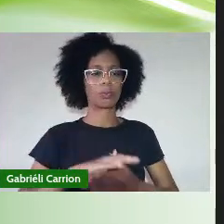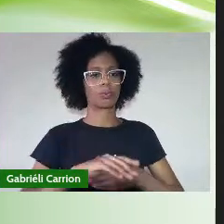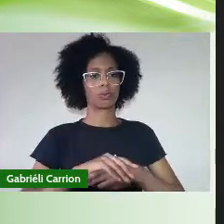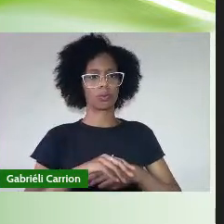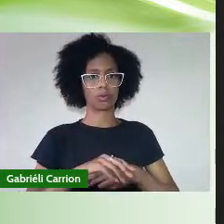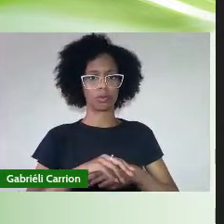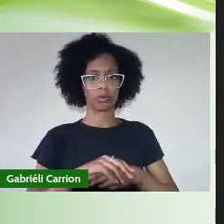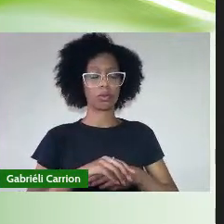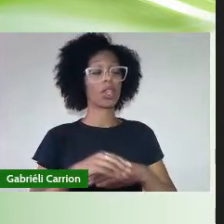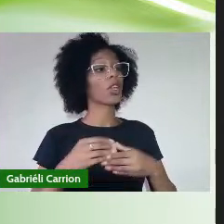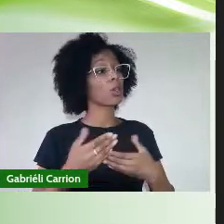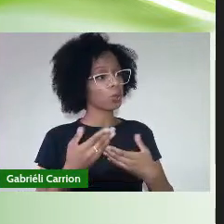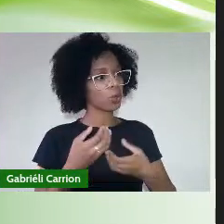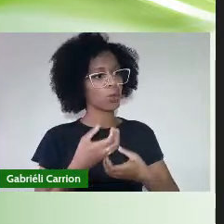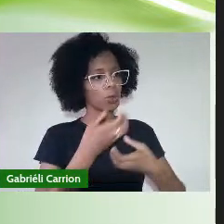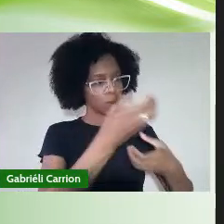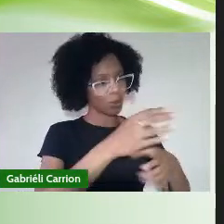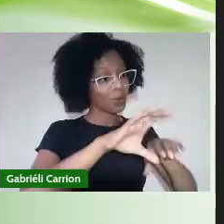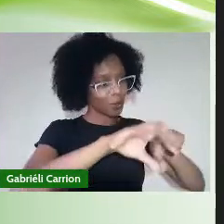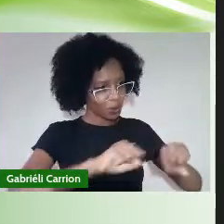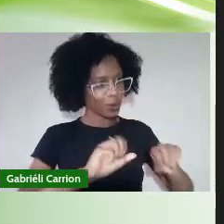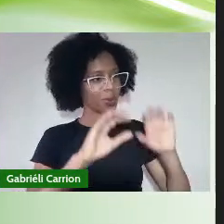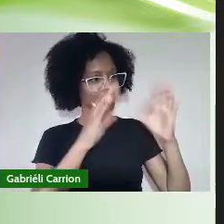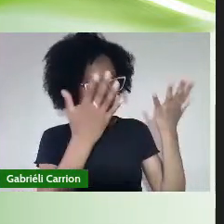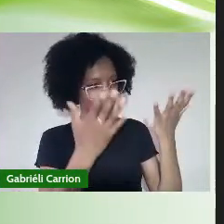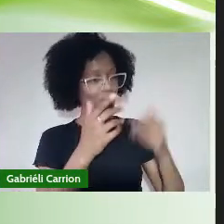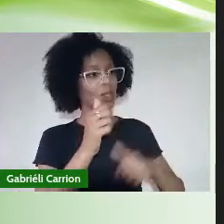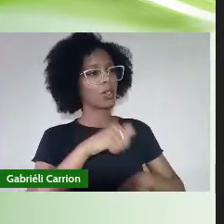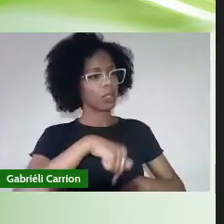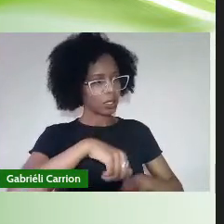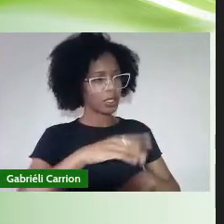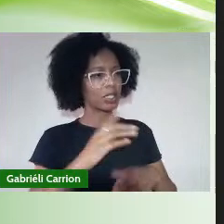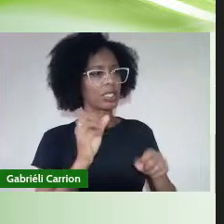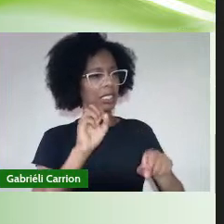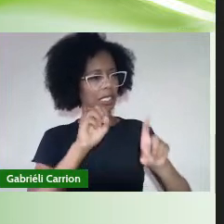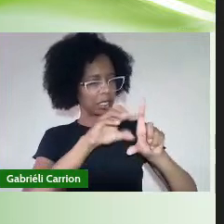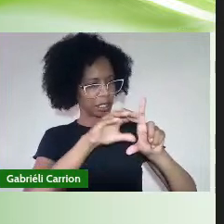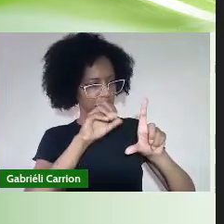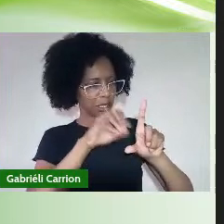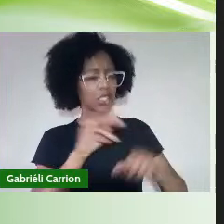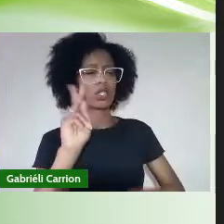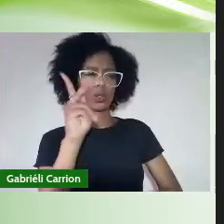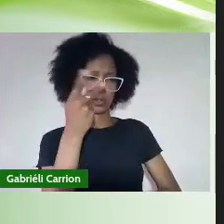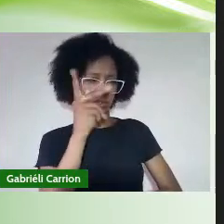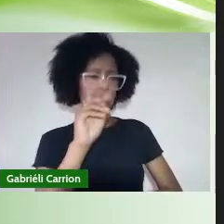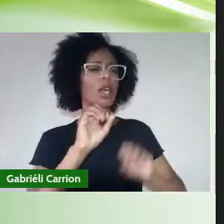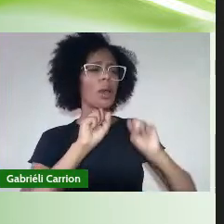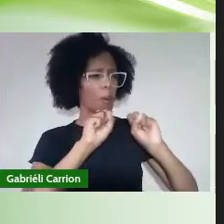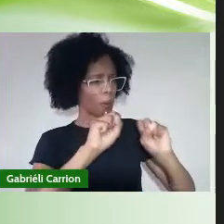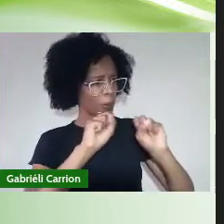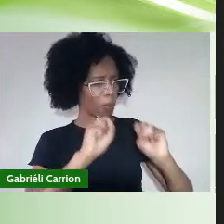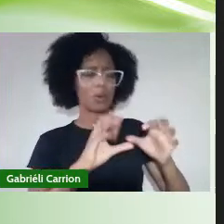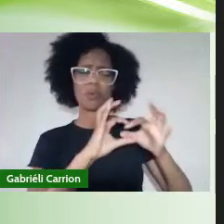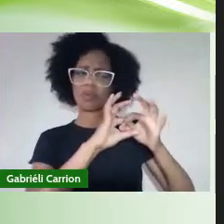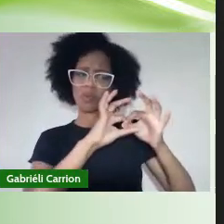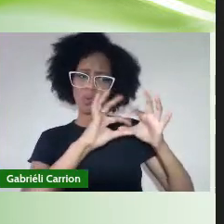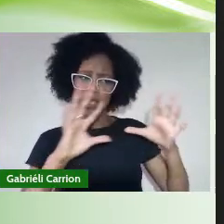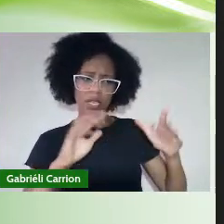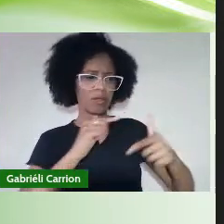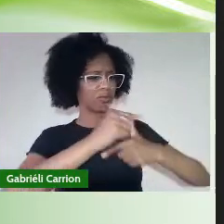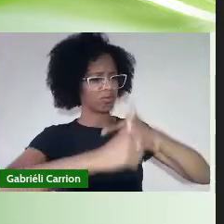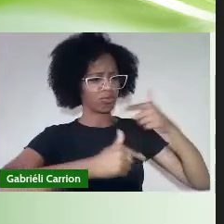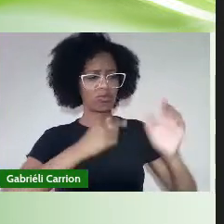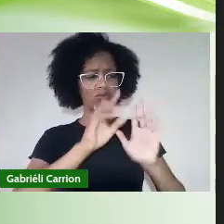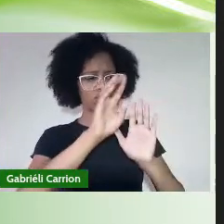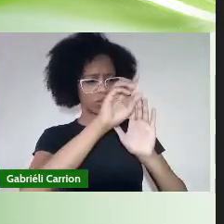Confiro a Arthur Magalhães Viola O grau de licenciado em História Para que possa usufruir de todos os direitos e